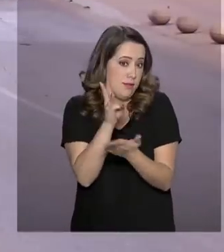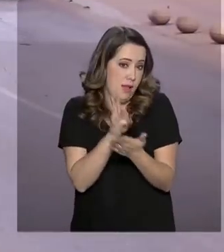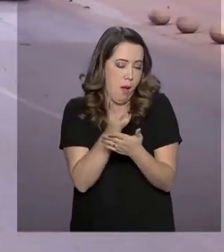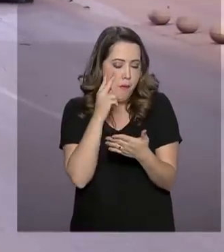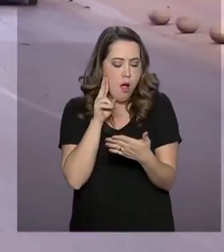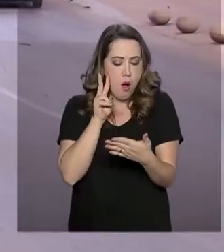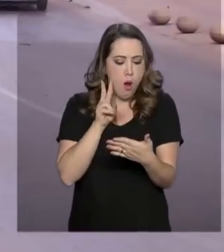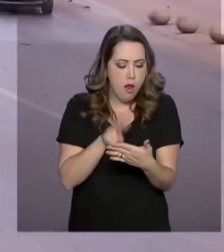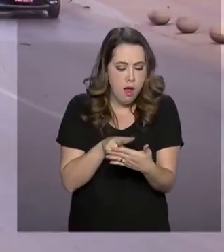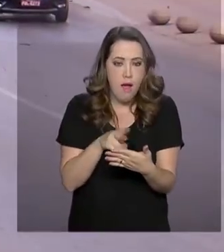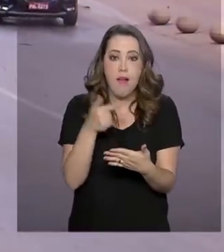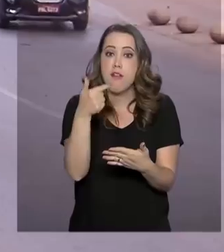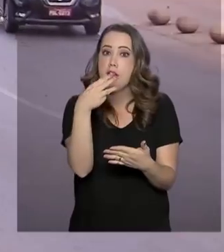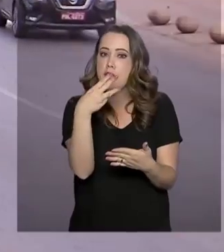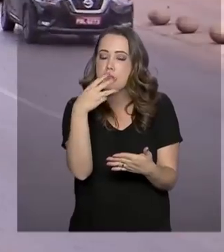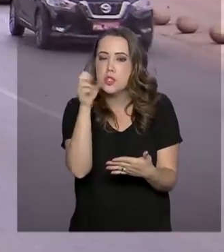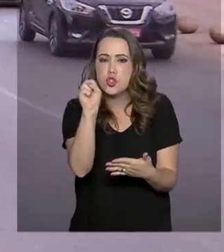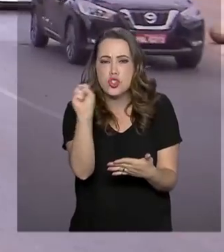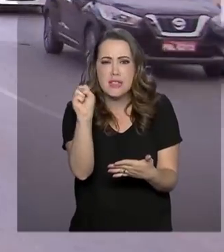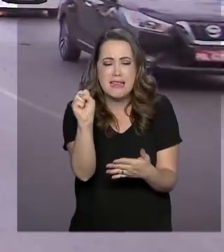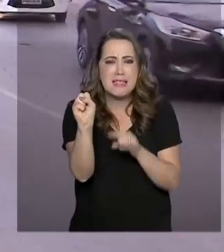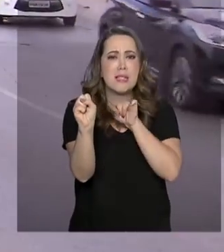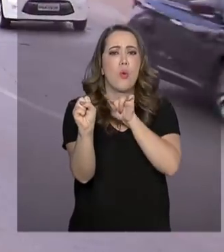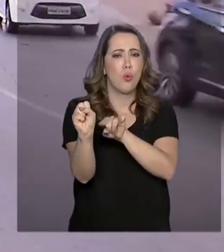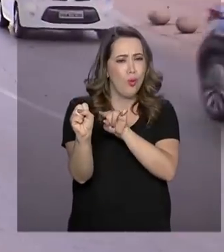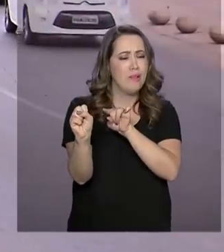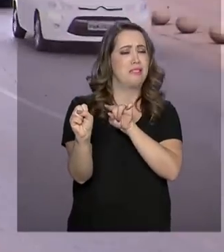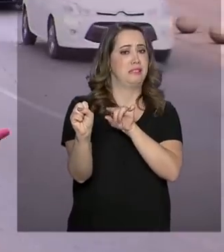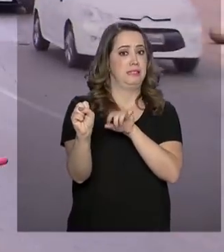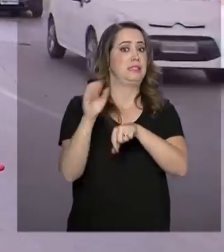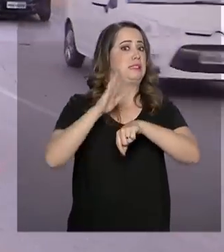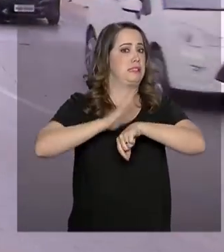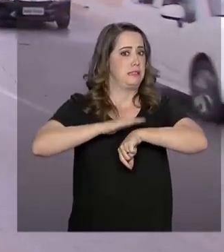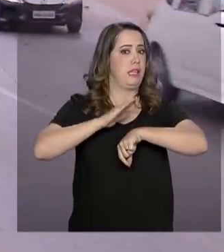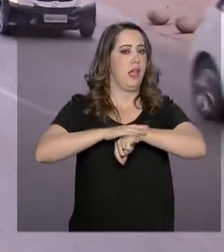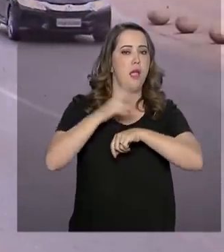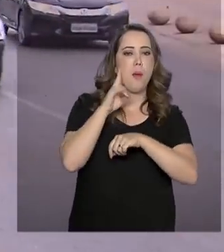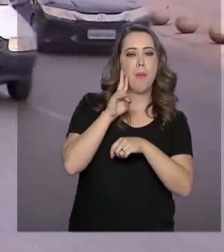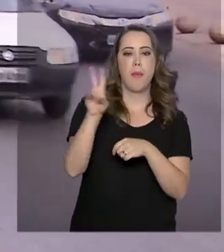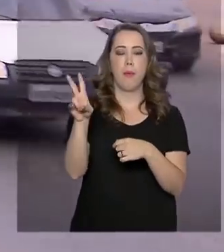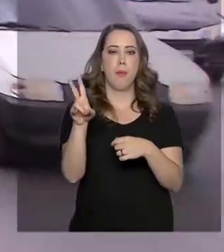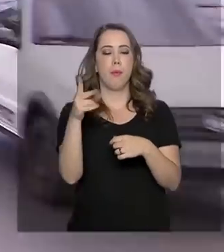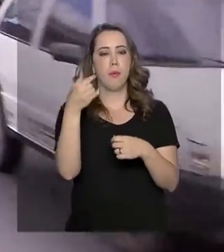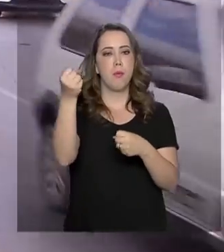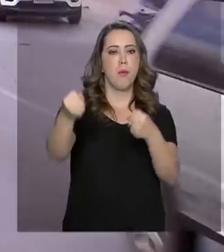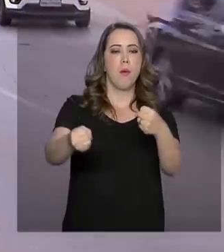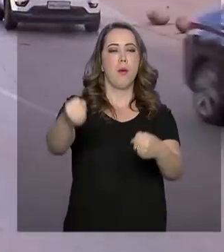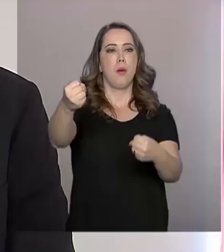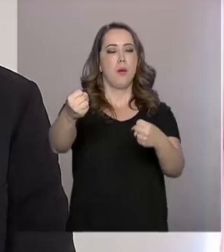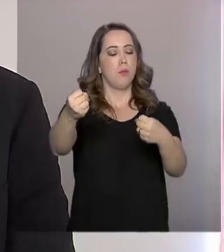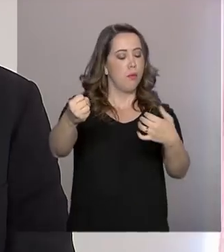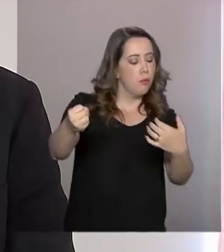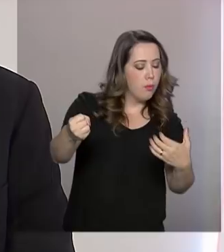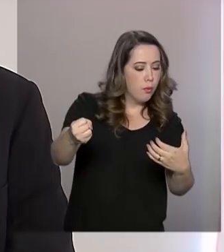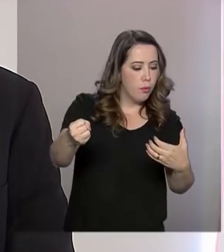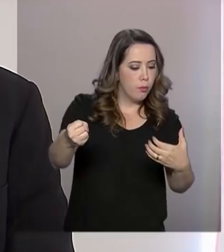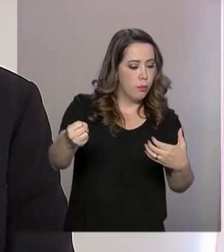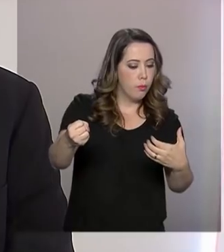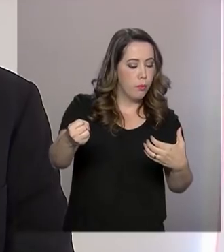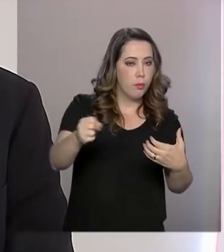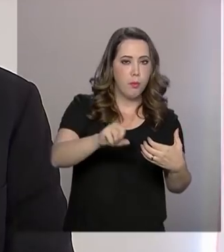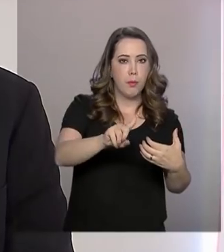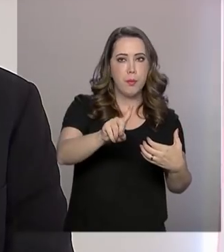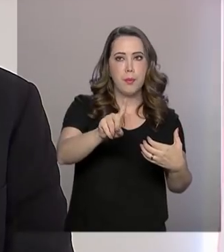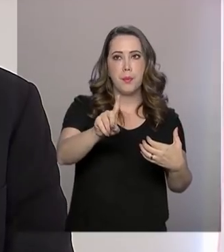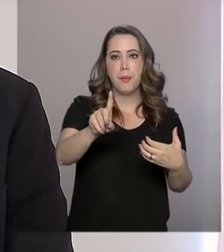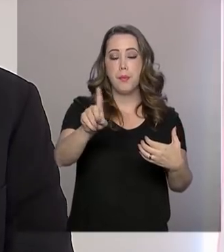segundos. Tempo mais que suficiente para desviar a atenção da via e provocar um acidente. As pessoas têm que entender